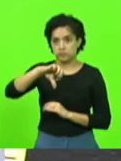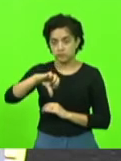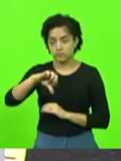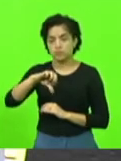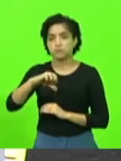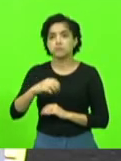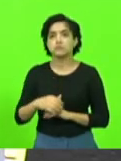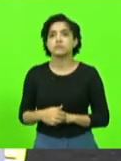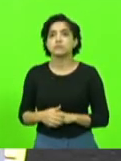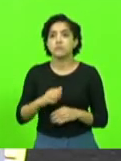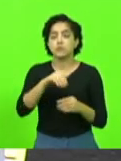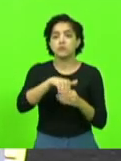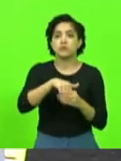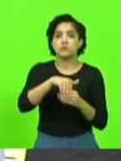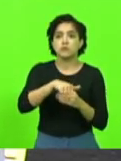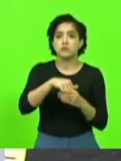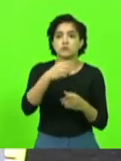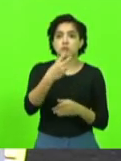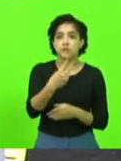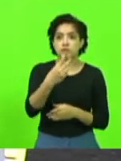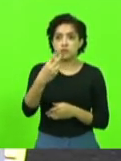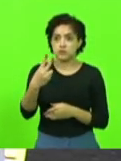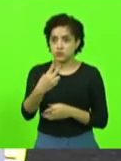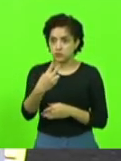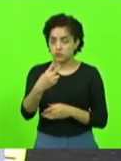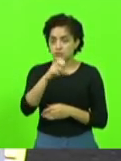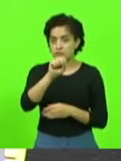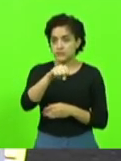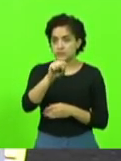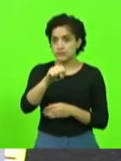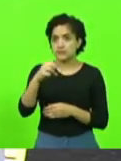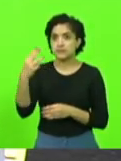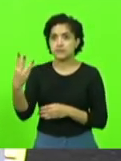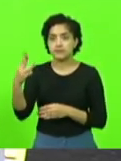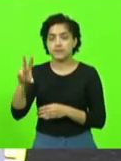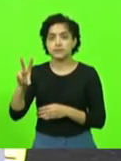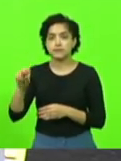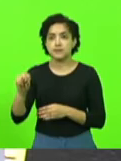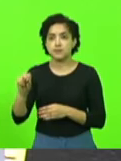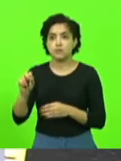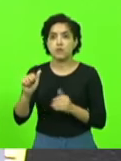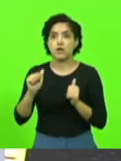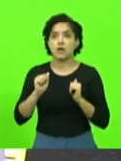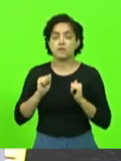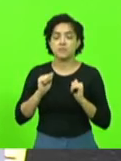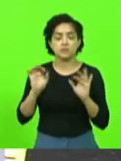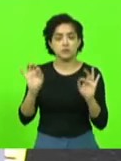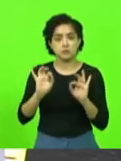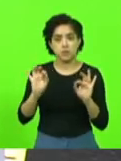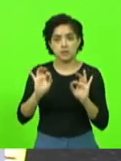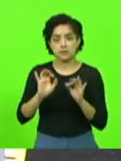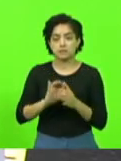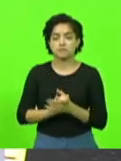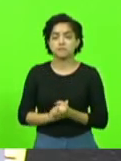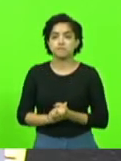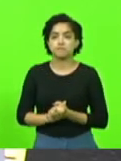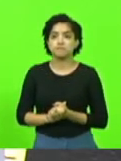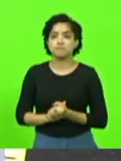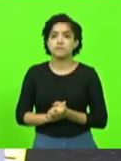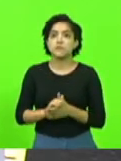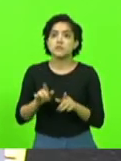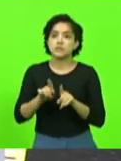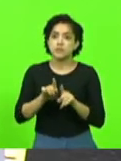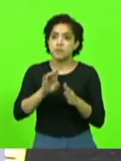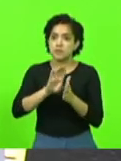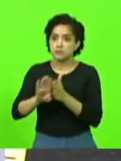com a seguinte votação. 22 votos sim, 3 votos não e sem qualquer abstenção. Bem como manteve-se